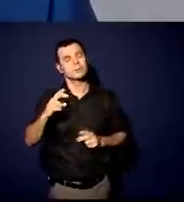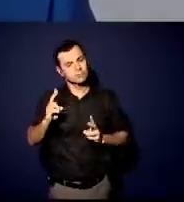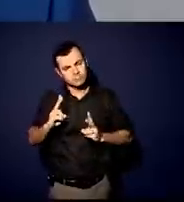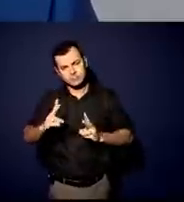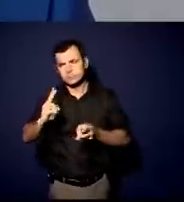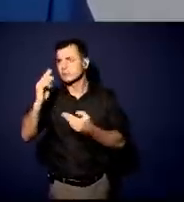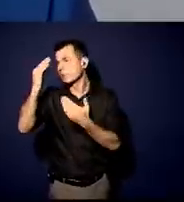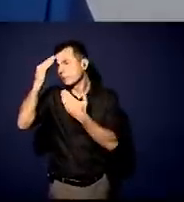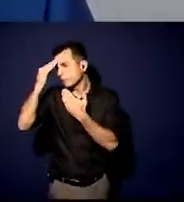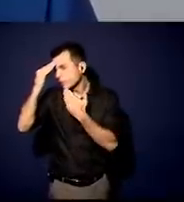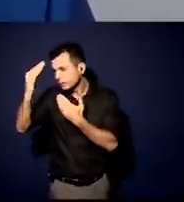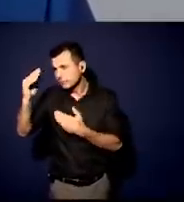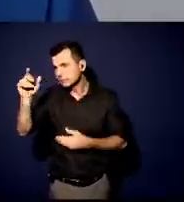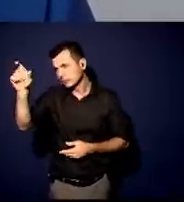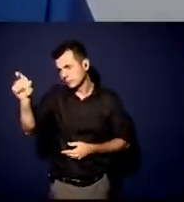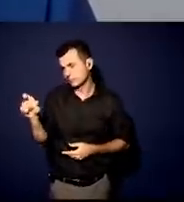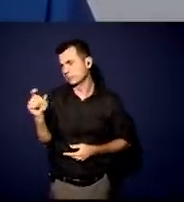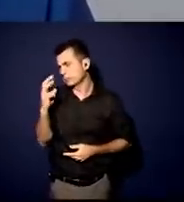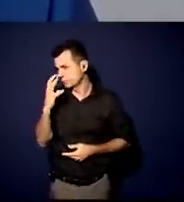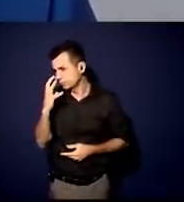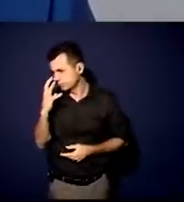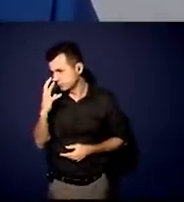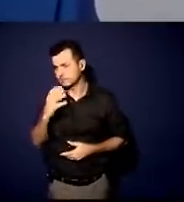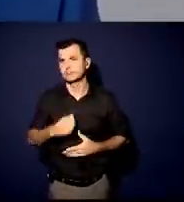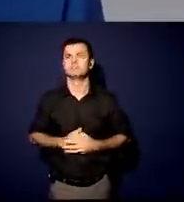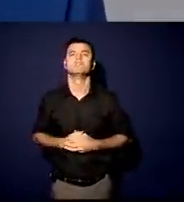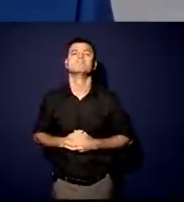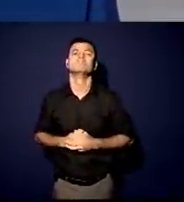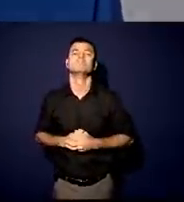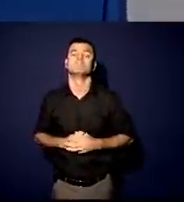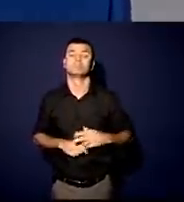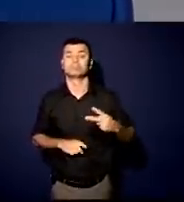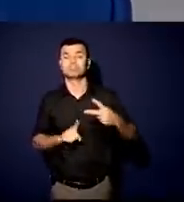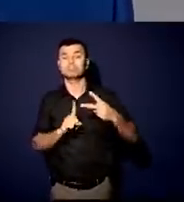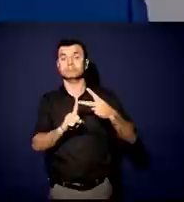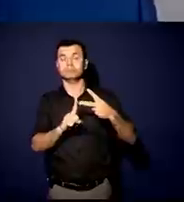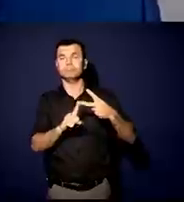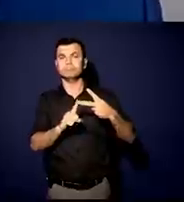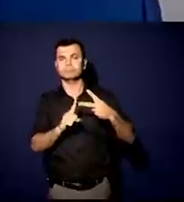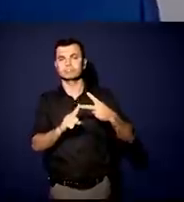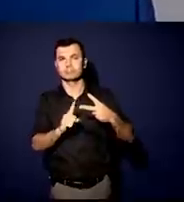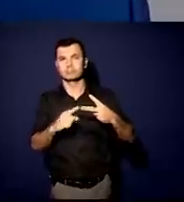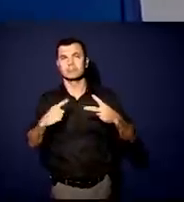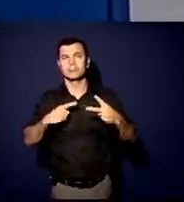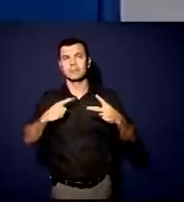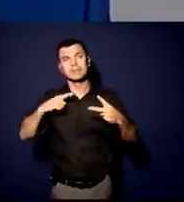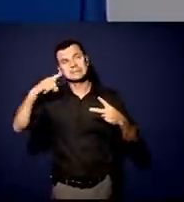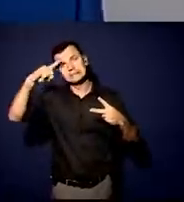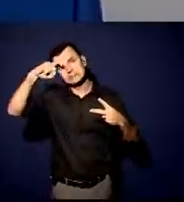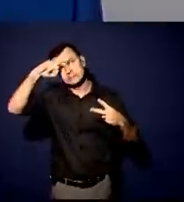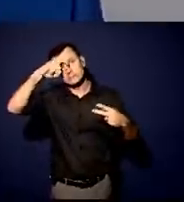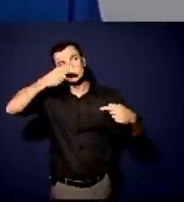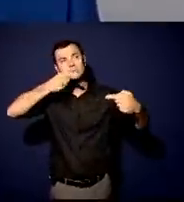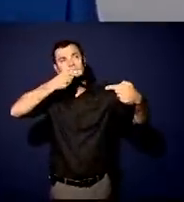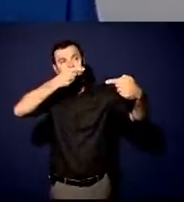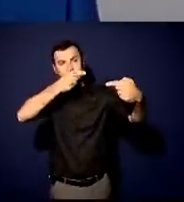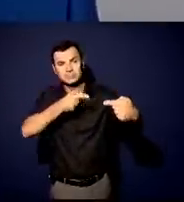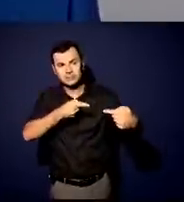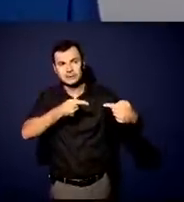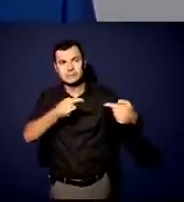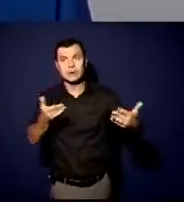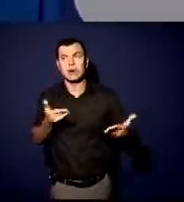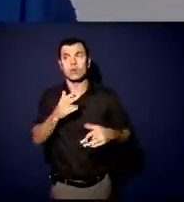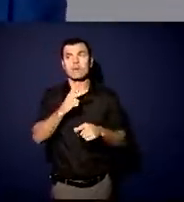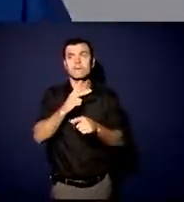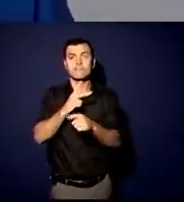gratidão e a minha admiração. Segundo, a partir do momento que você recebe um desafio desse tamanho e eleito, não dá para